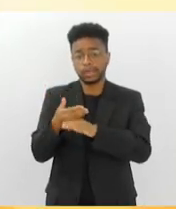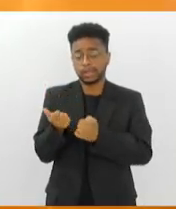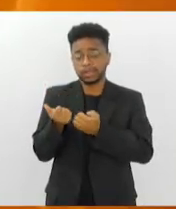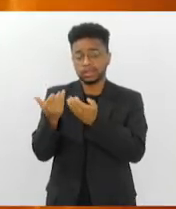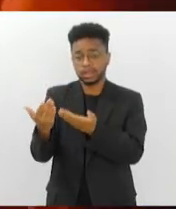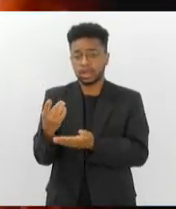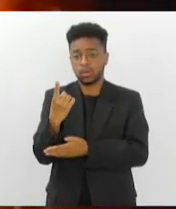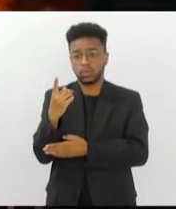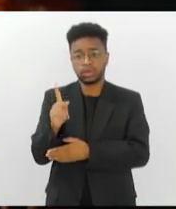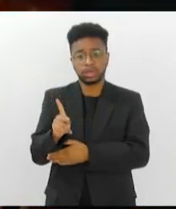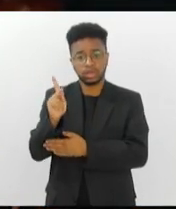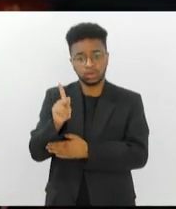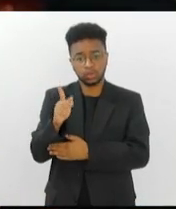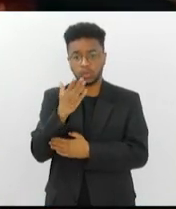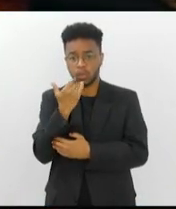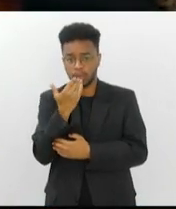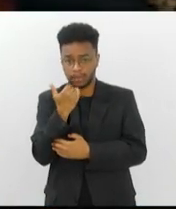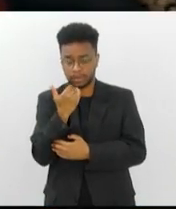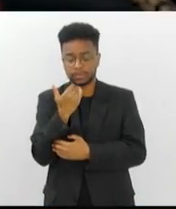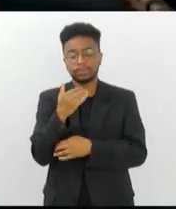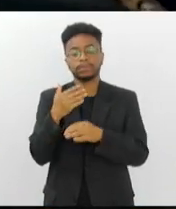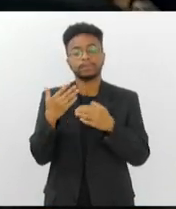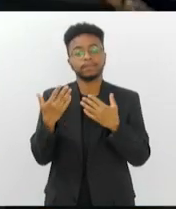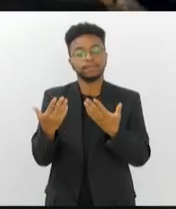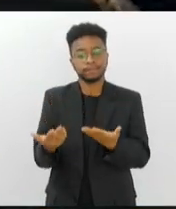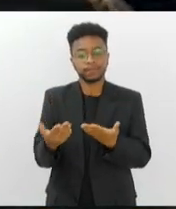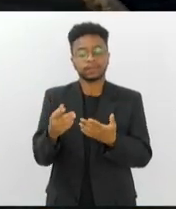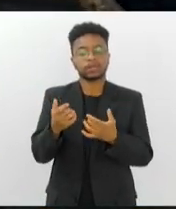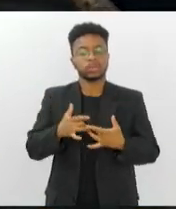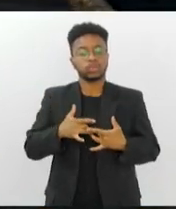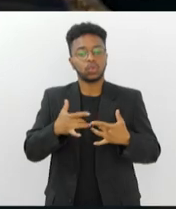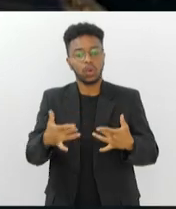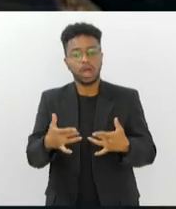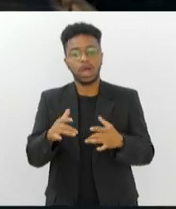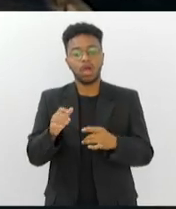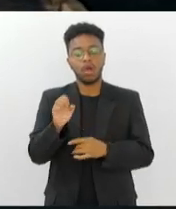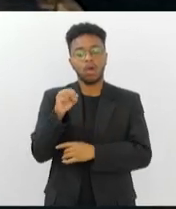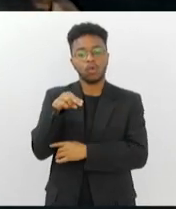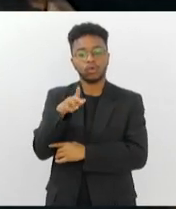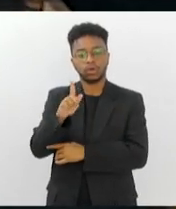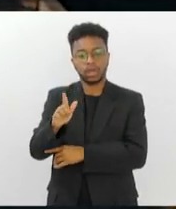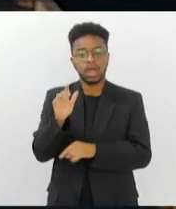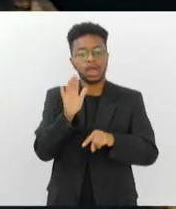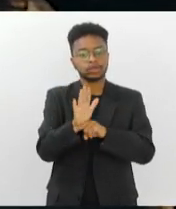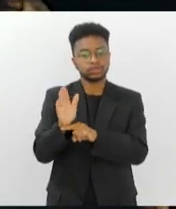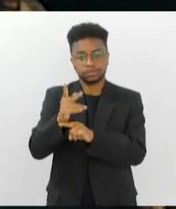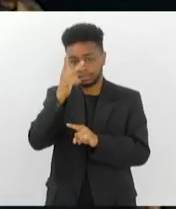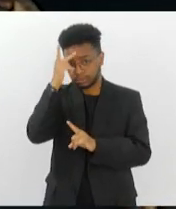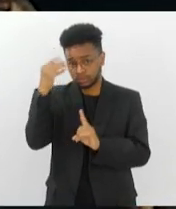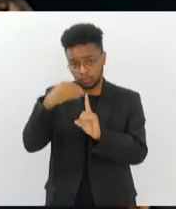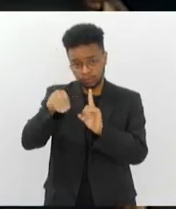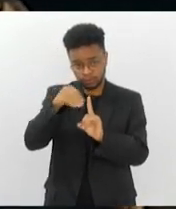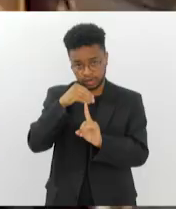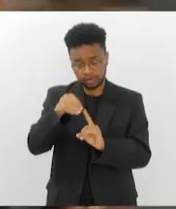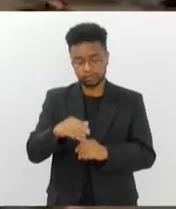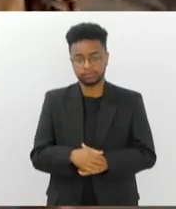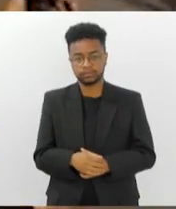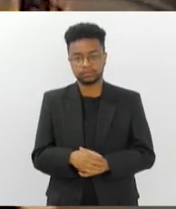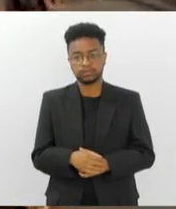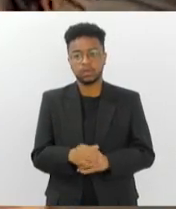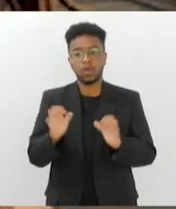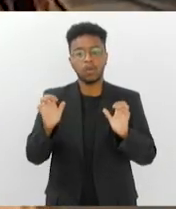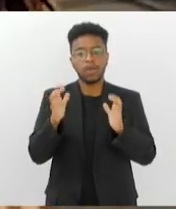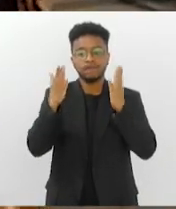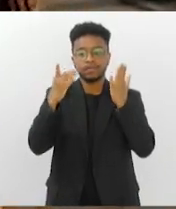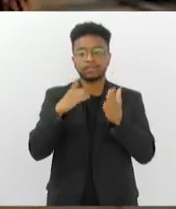alimento não perecível, que será doado para ONGs que acolhem pessoas em situação de vulnerabilidade. O evento vai